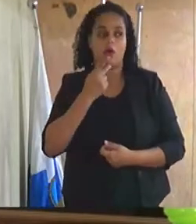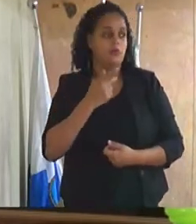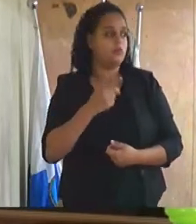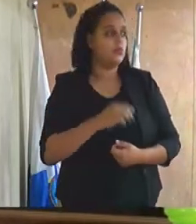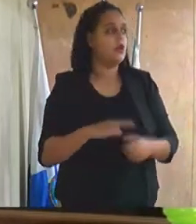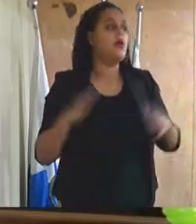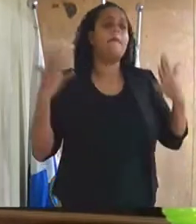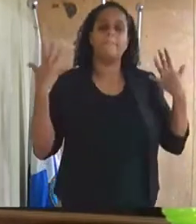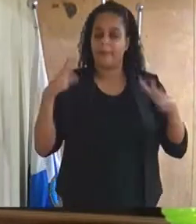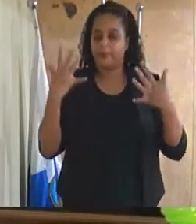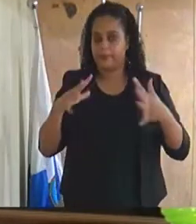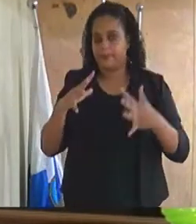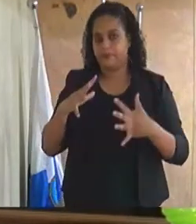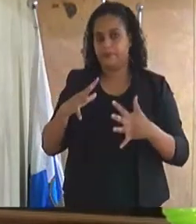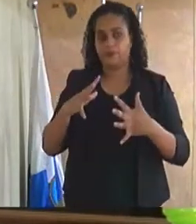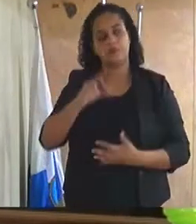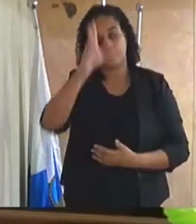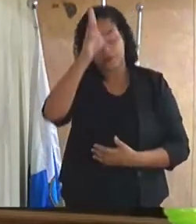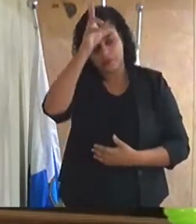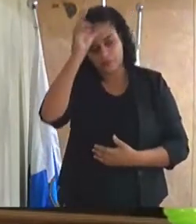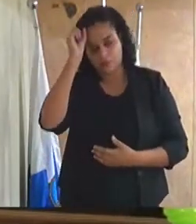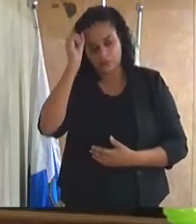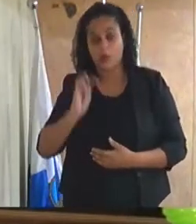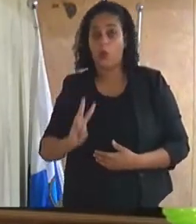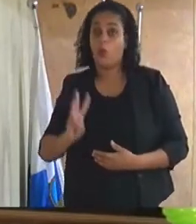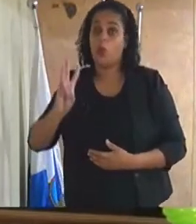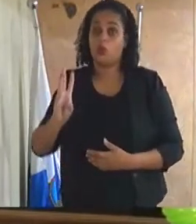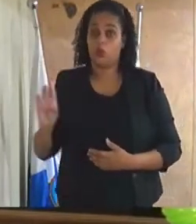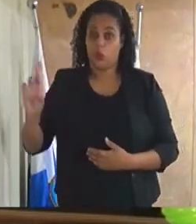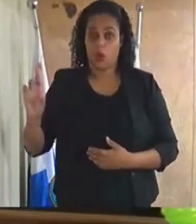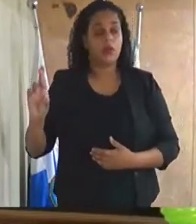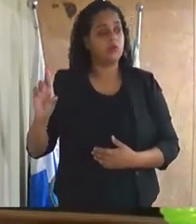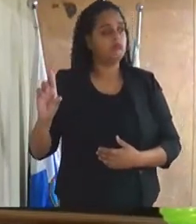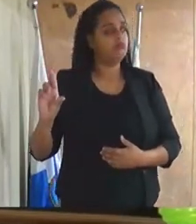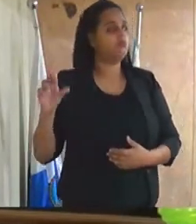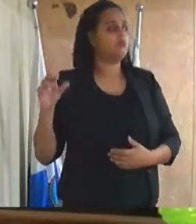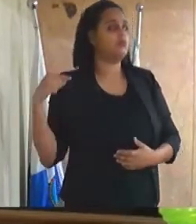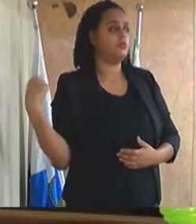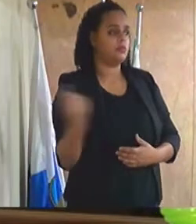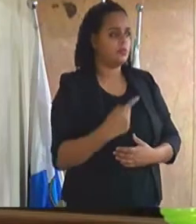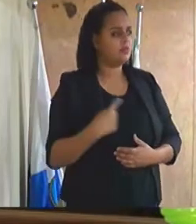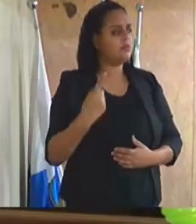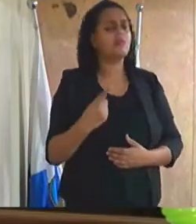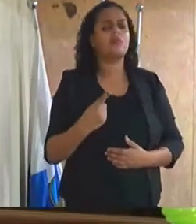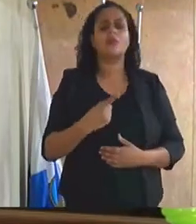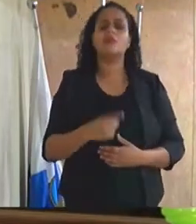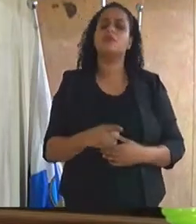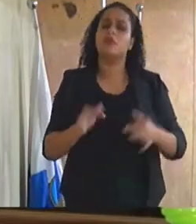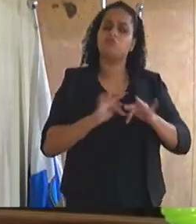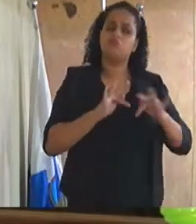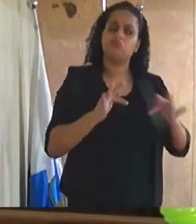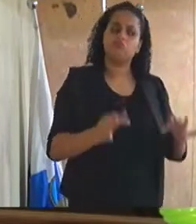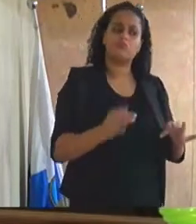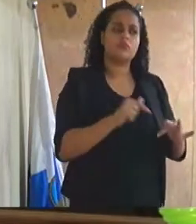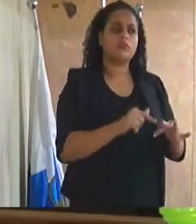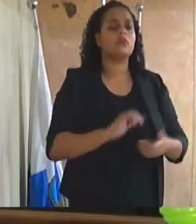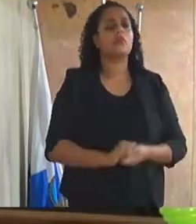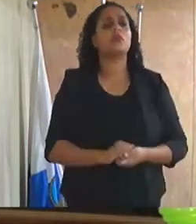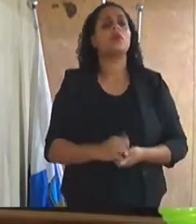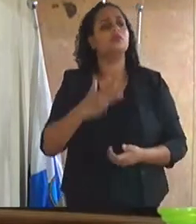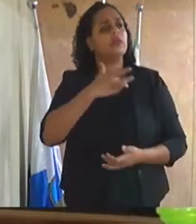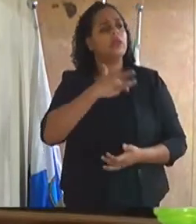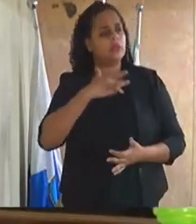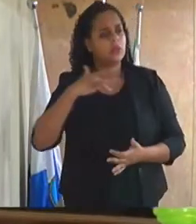prefeito Austin Reis pelas intervenções que ele tem feito de uma forma bem assentuosa na saúde.